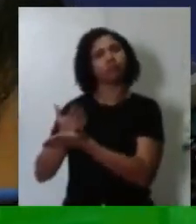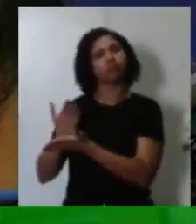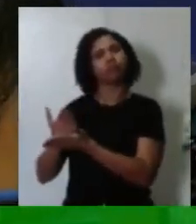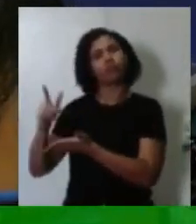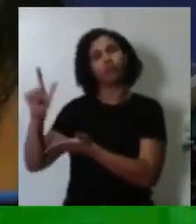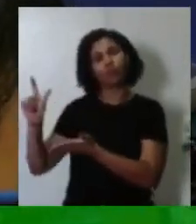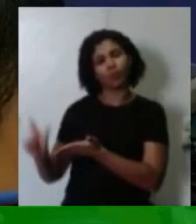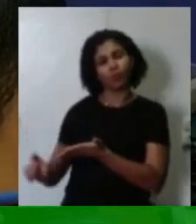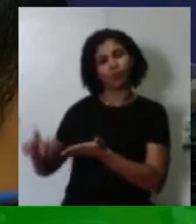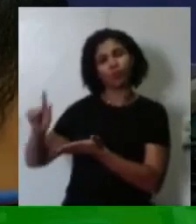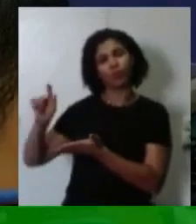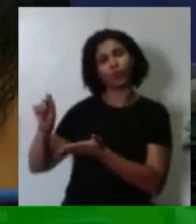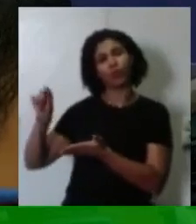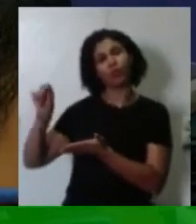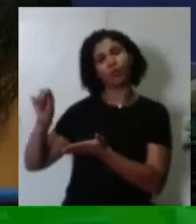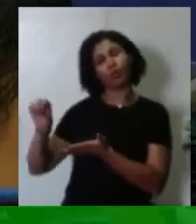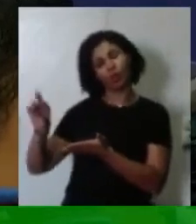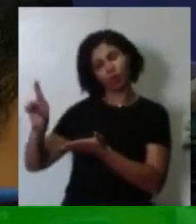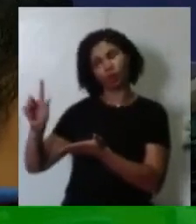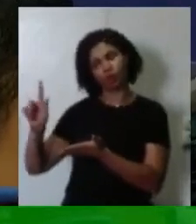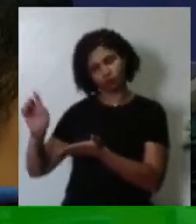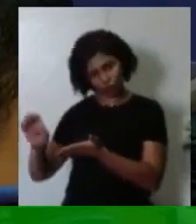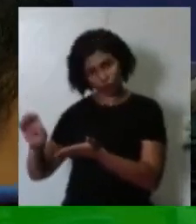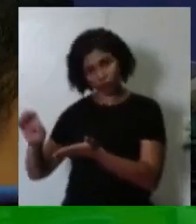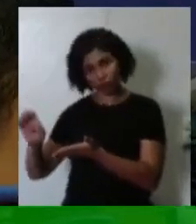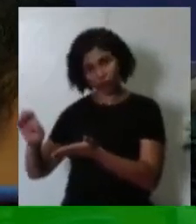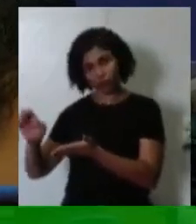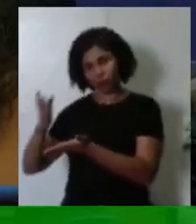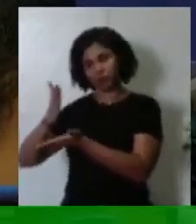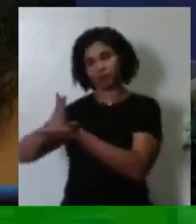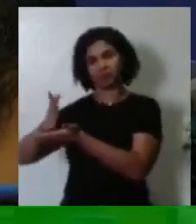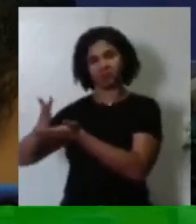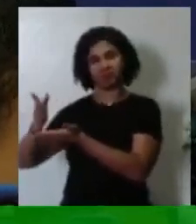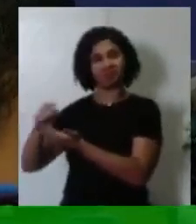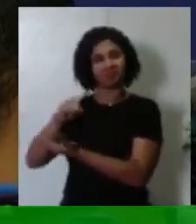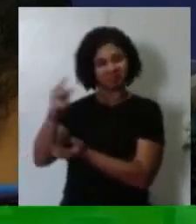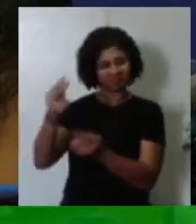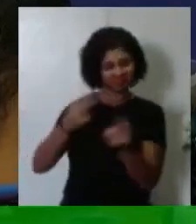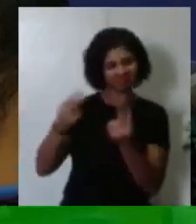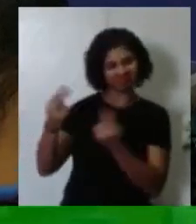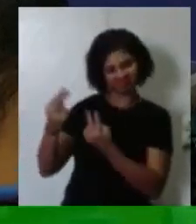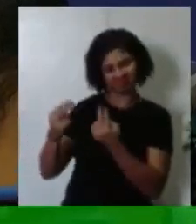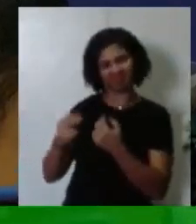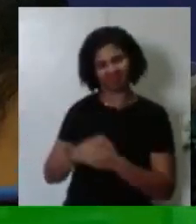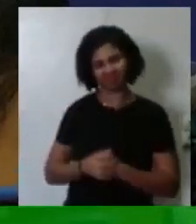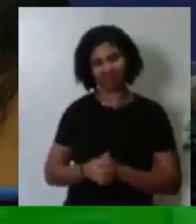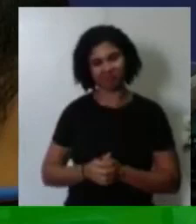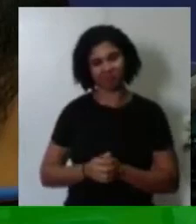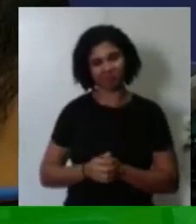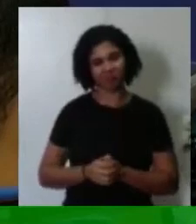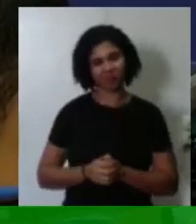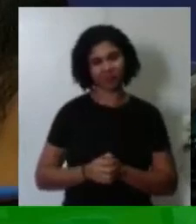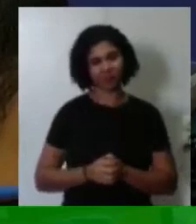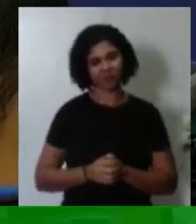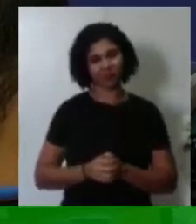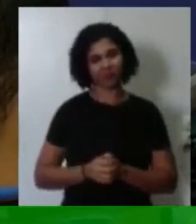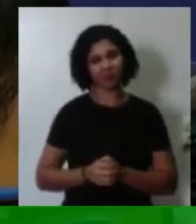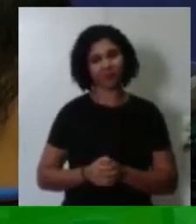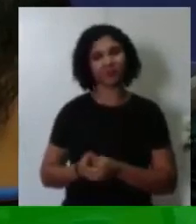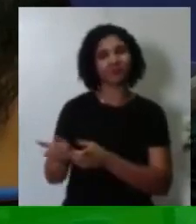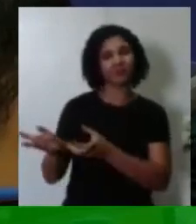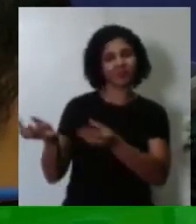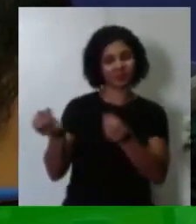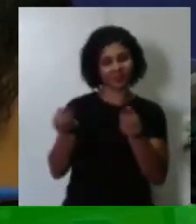saudoso senhor George, lá em Santana de Ipanema, que o pessoal está me acompanhando agora, creio que muita gente nesse